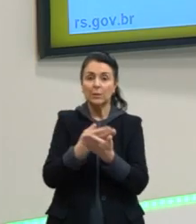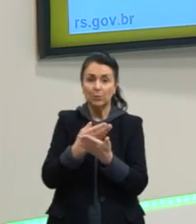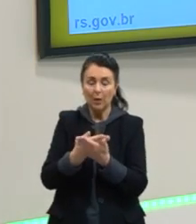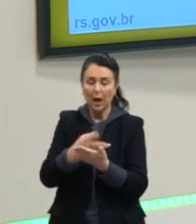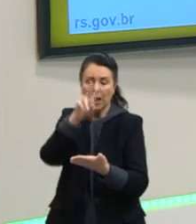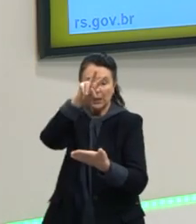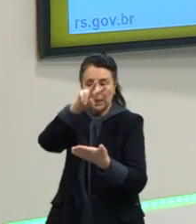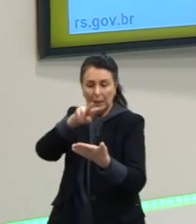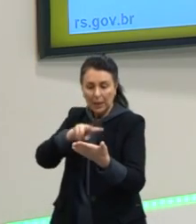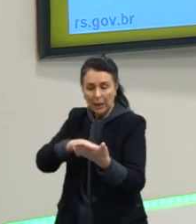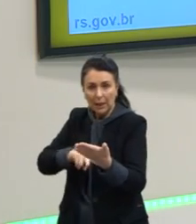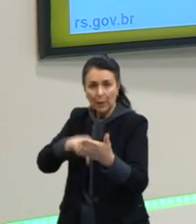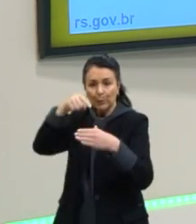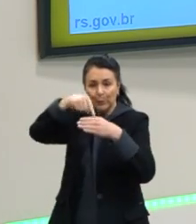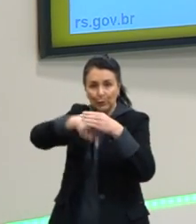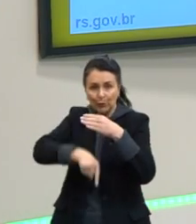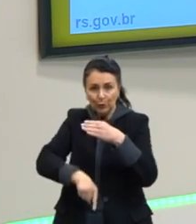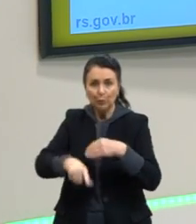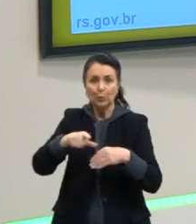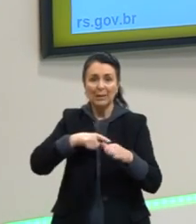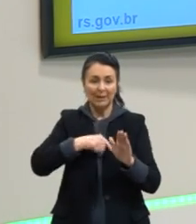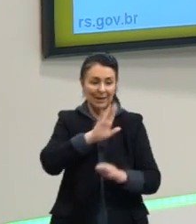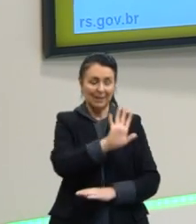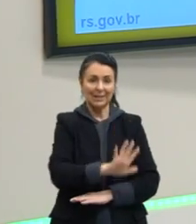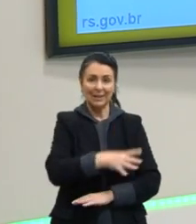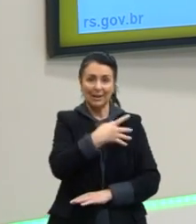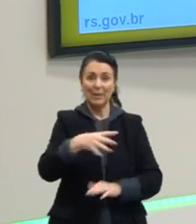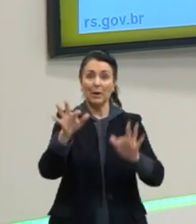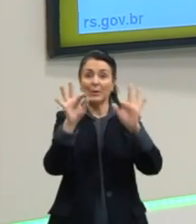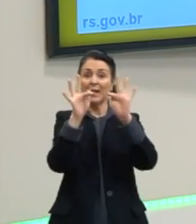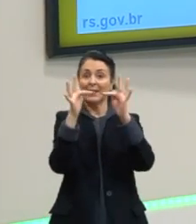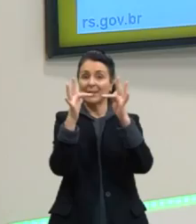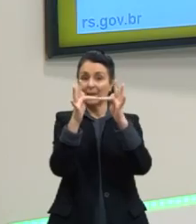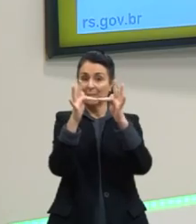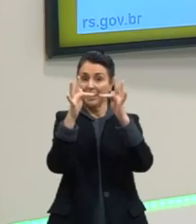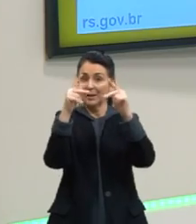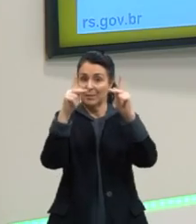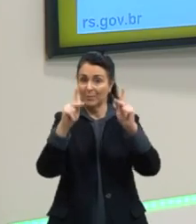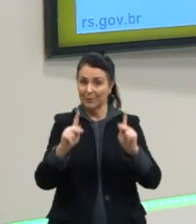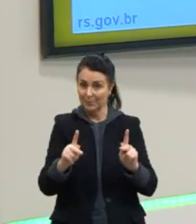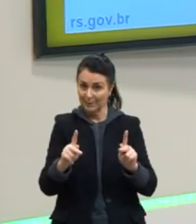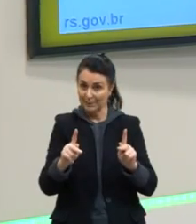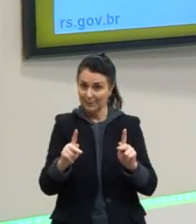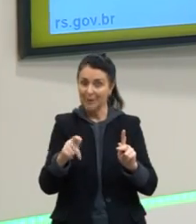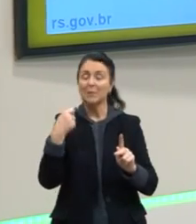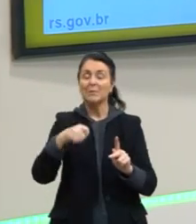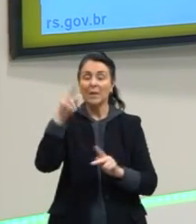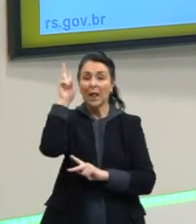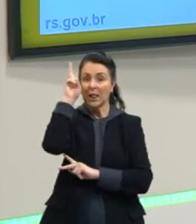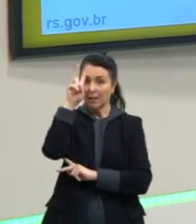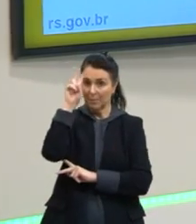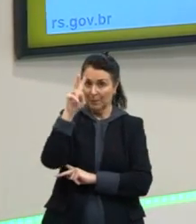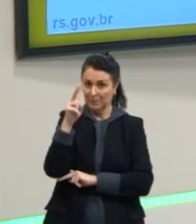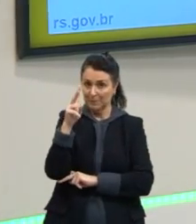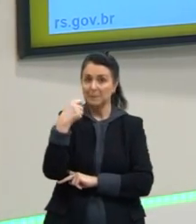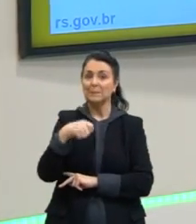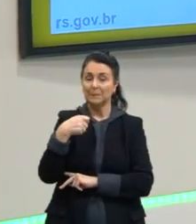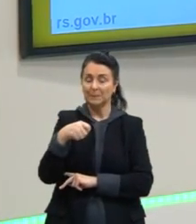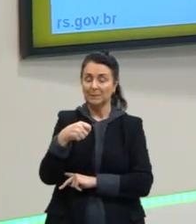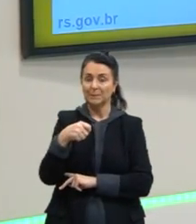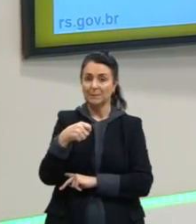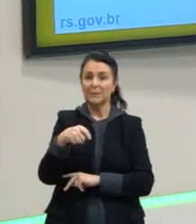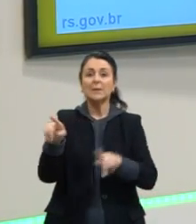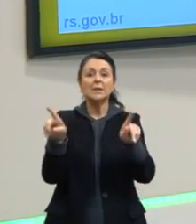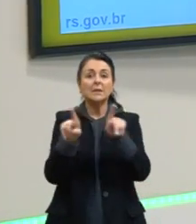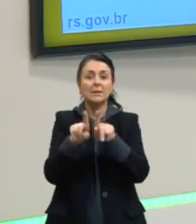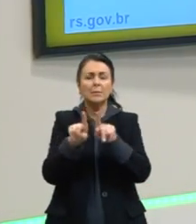leitura ali. Ela tem na tabela periódica, quem dá uma olhadinha na tabela periódica, a gente consegue lembrar dessas tabelas, tá? E